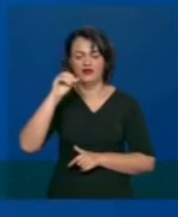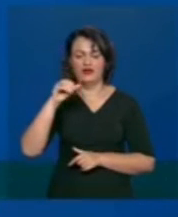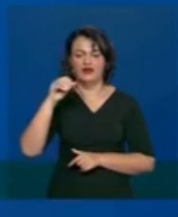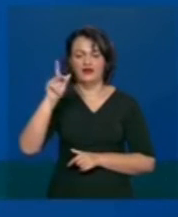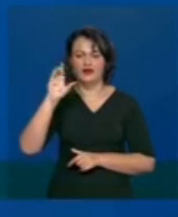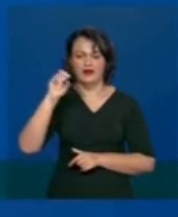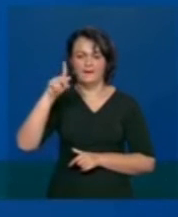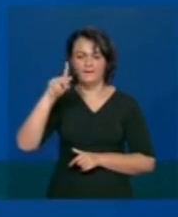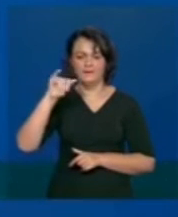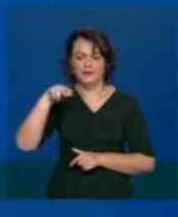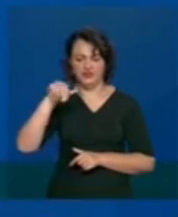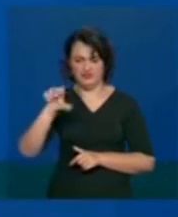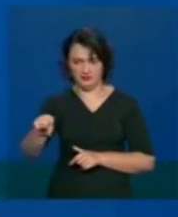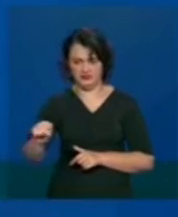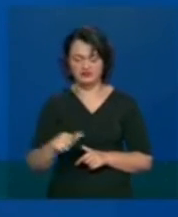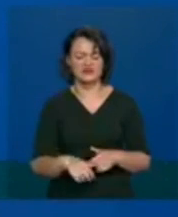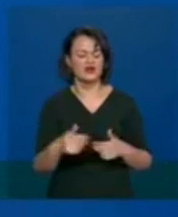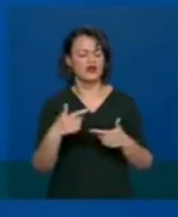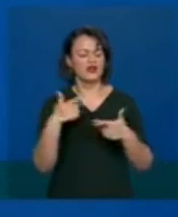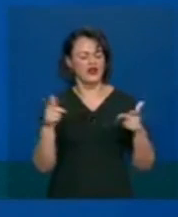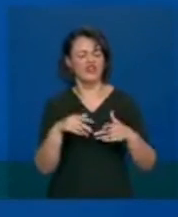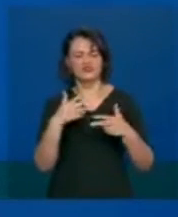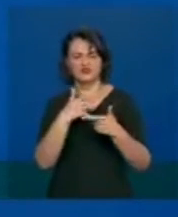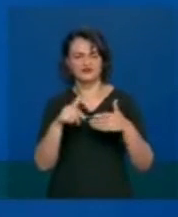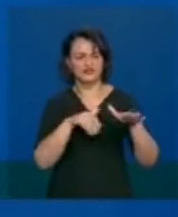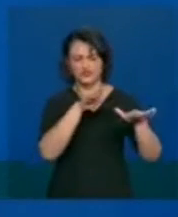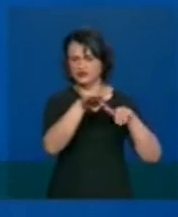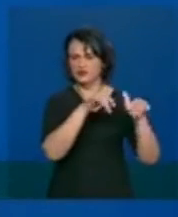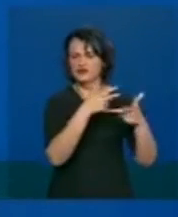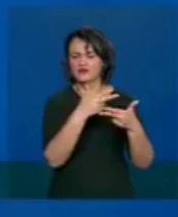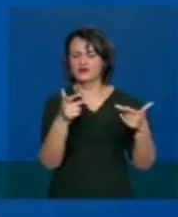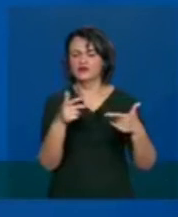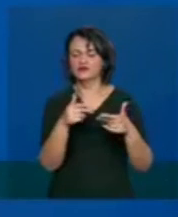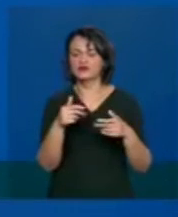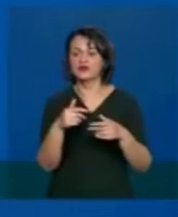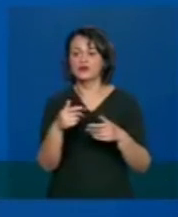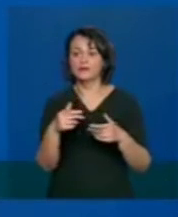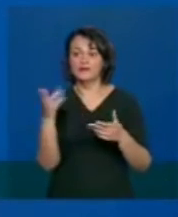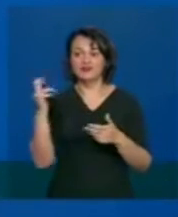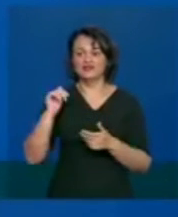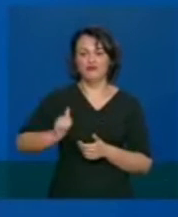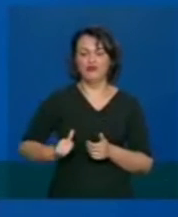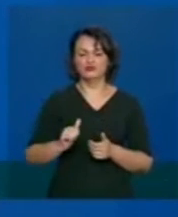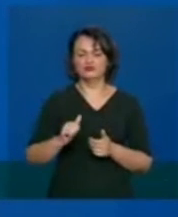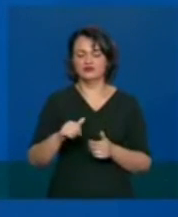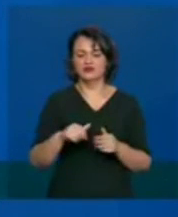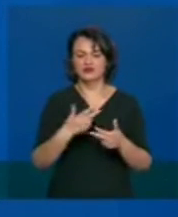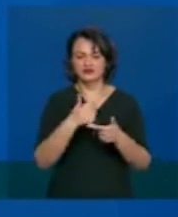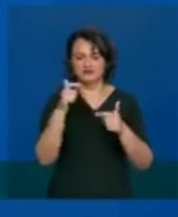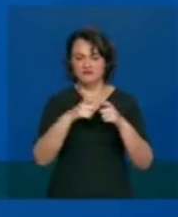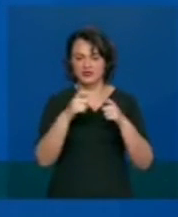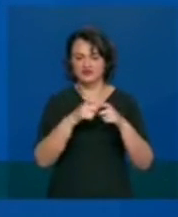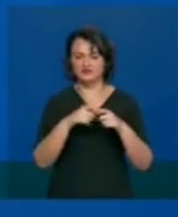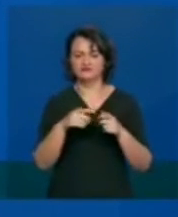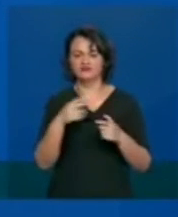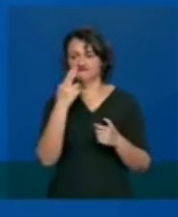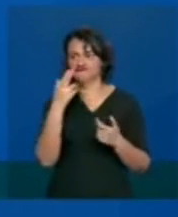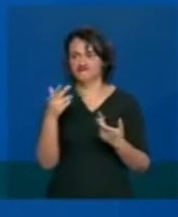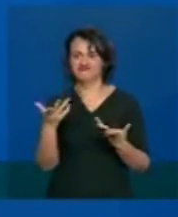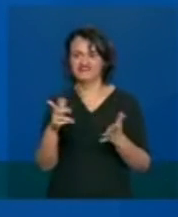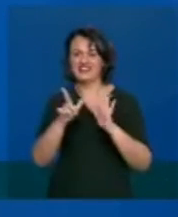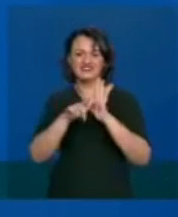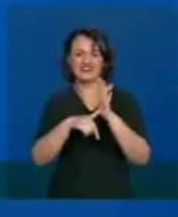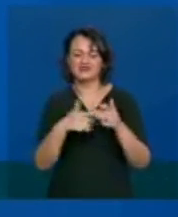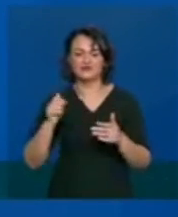de 300 profissionais residentes nutricionistas fisioterapeutas que estão sem receber a bolsa há dois meses gostaria de algumas informações razão do